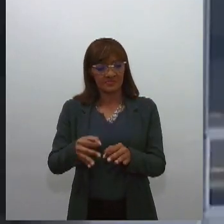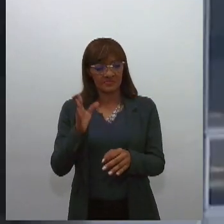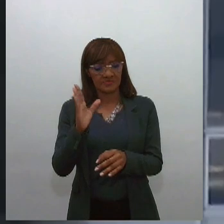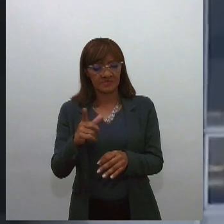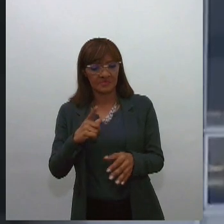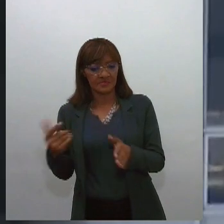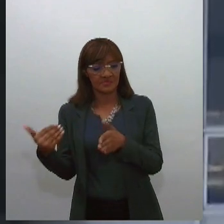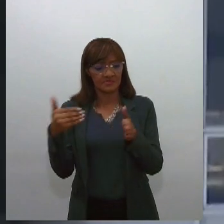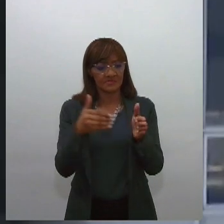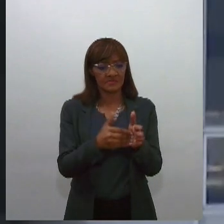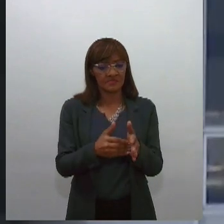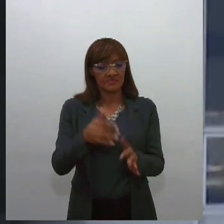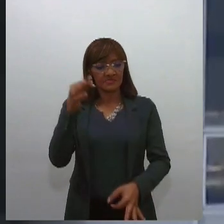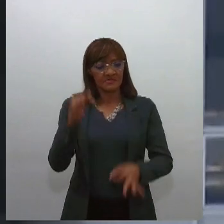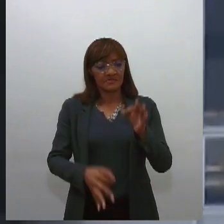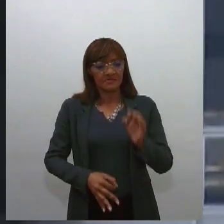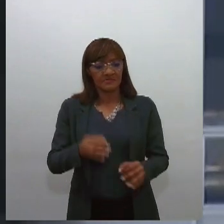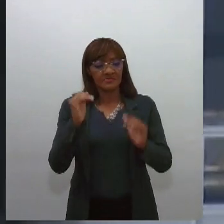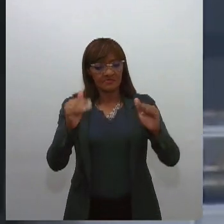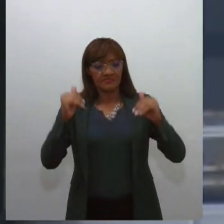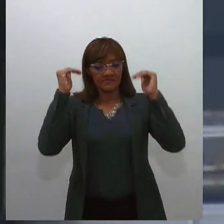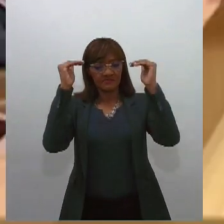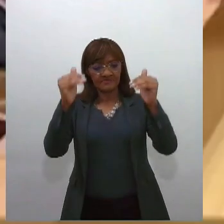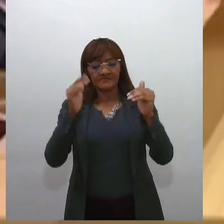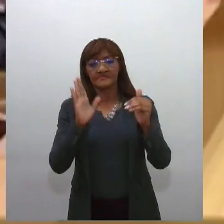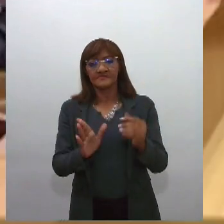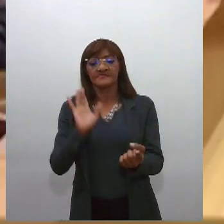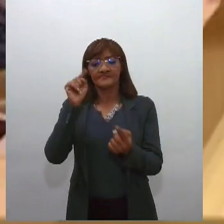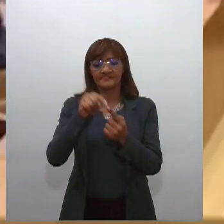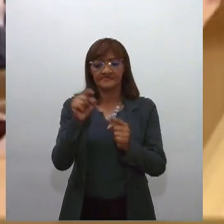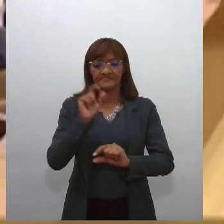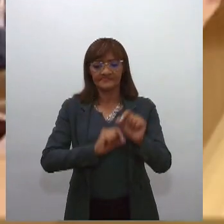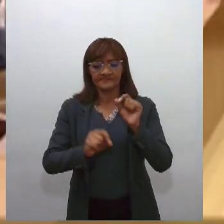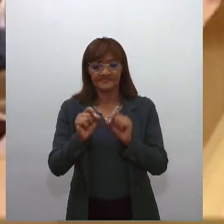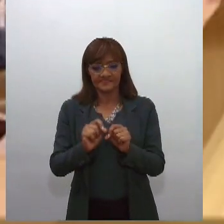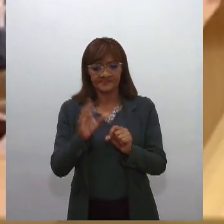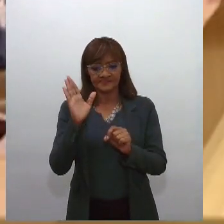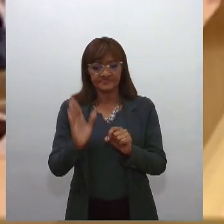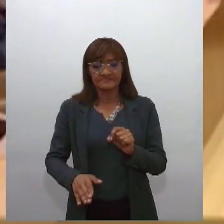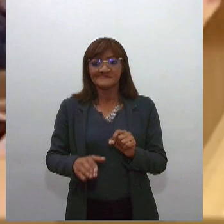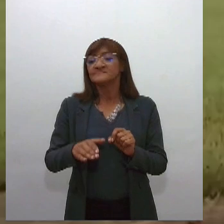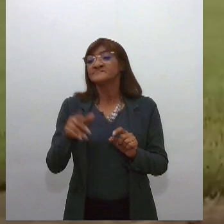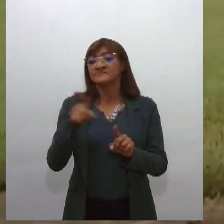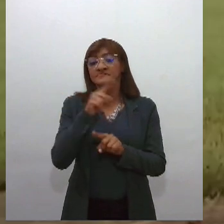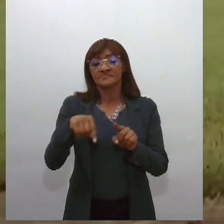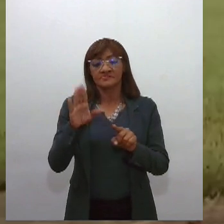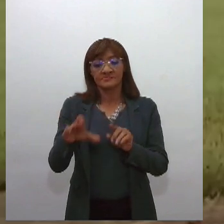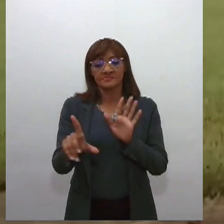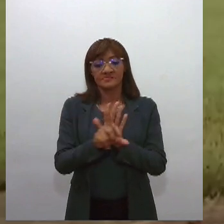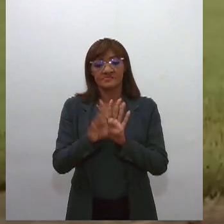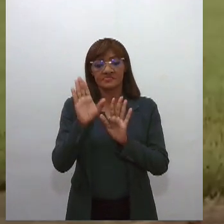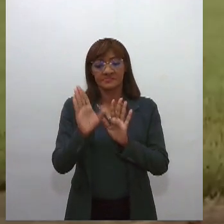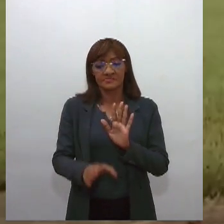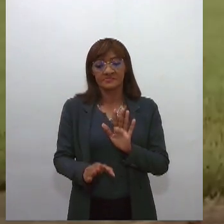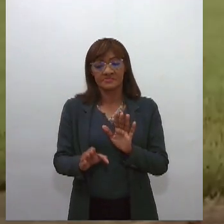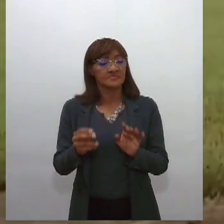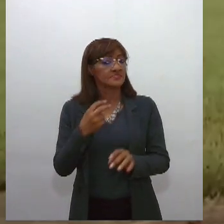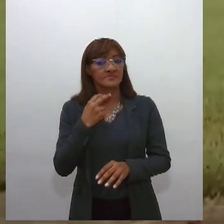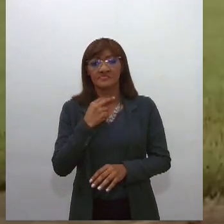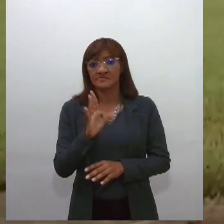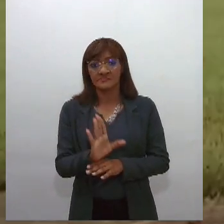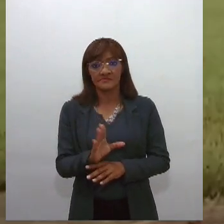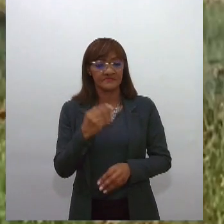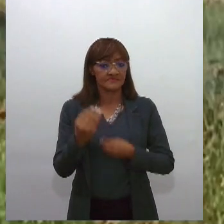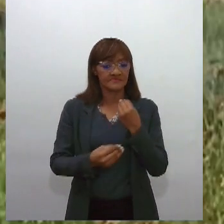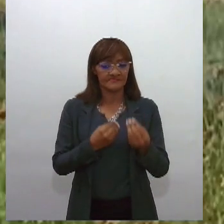superiores. O texto determina que decisões que suspendam a eficácia de leis ou normas não podem ser tomadas por um único